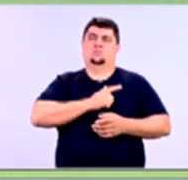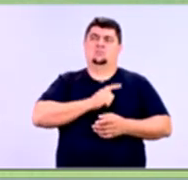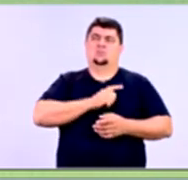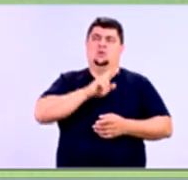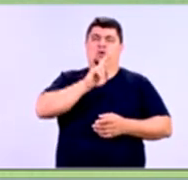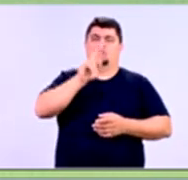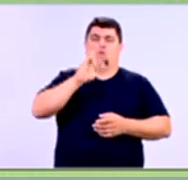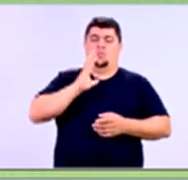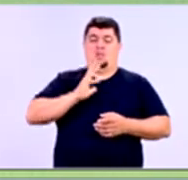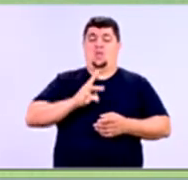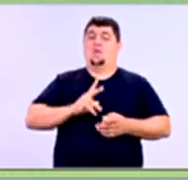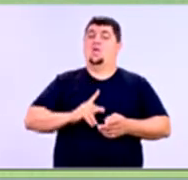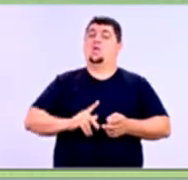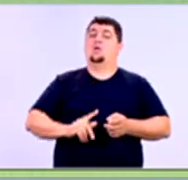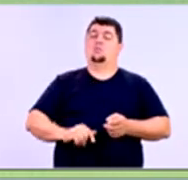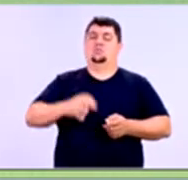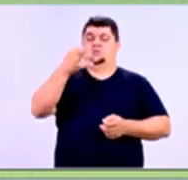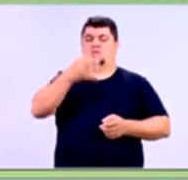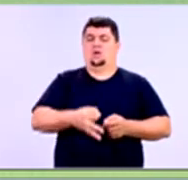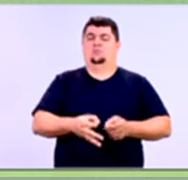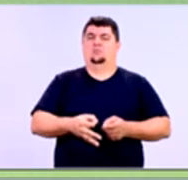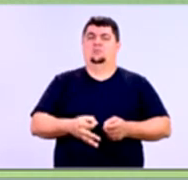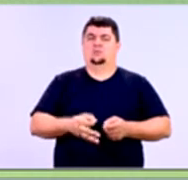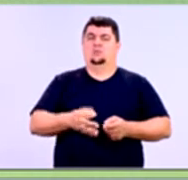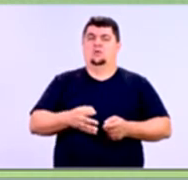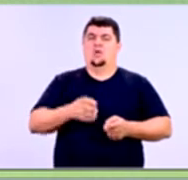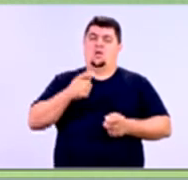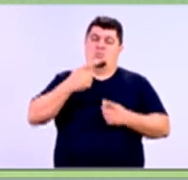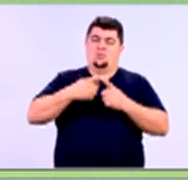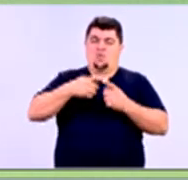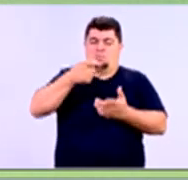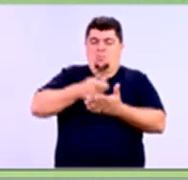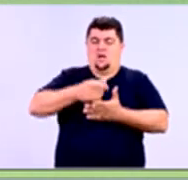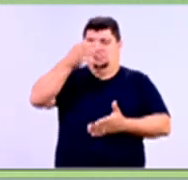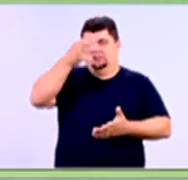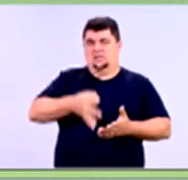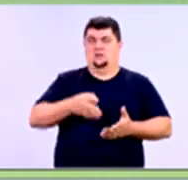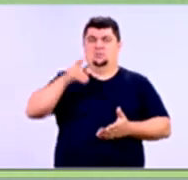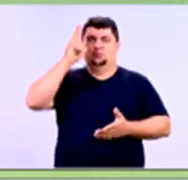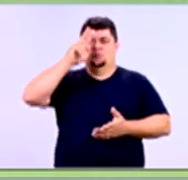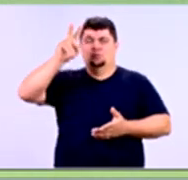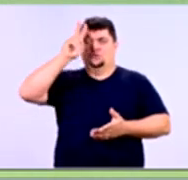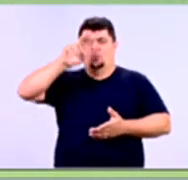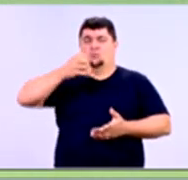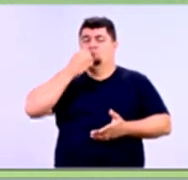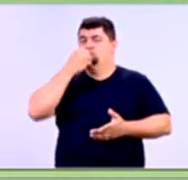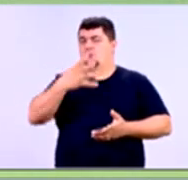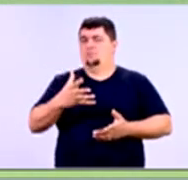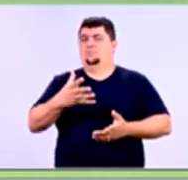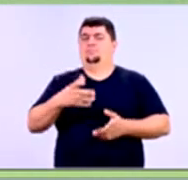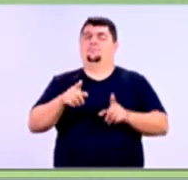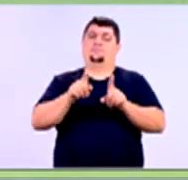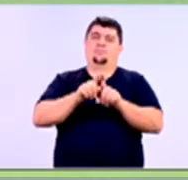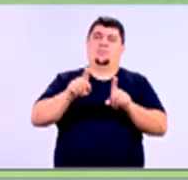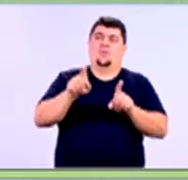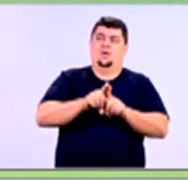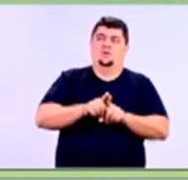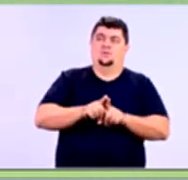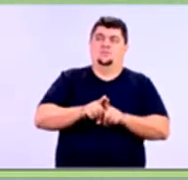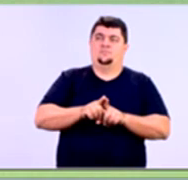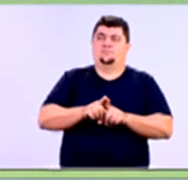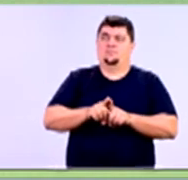limpo. É um sinal de ter um bom histórico de crédito. Além disso, ter bom